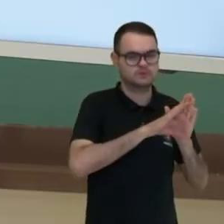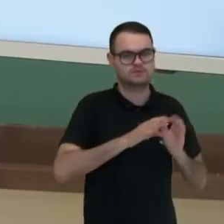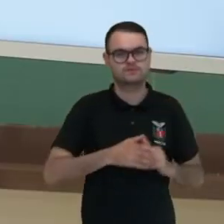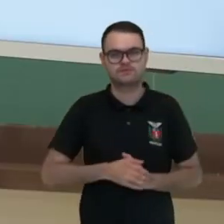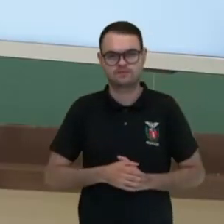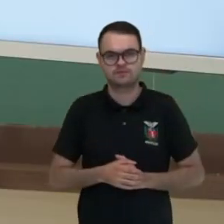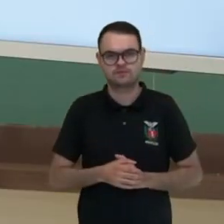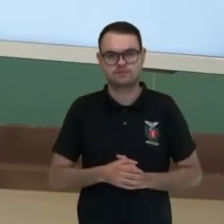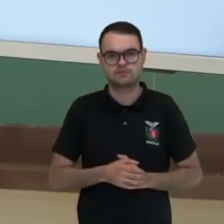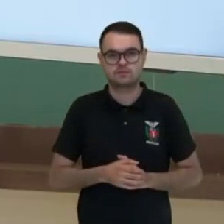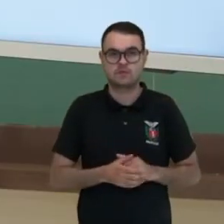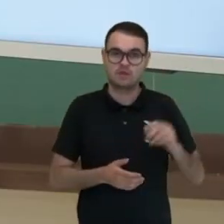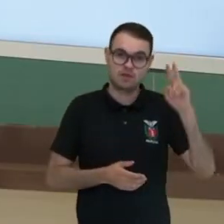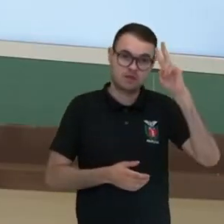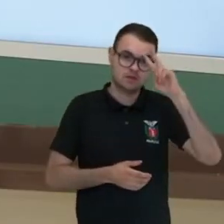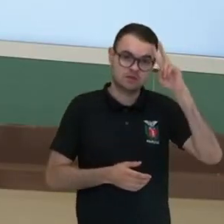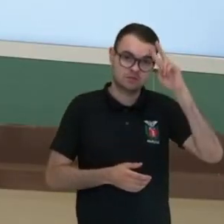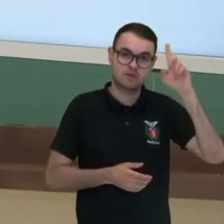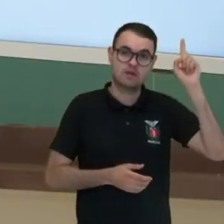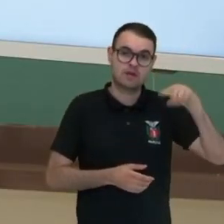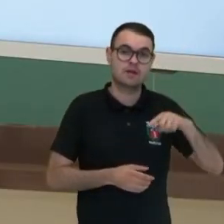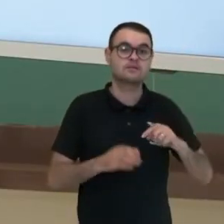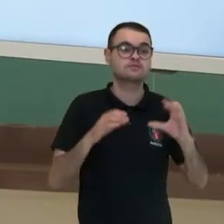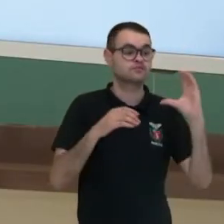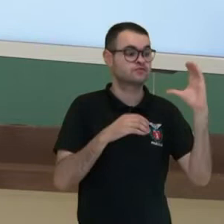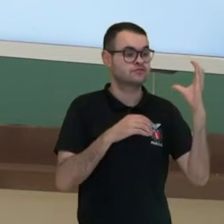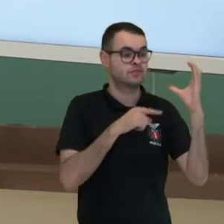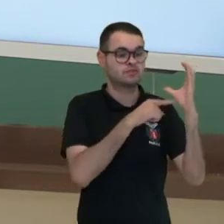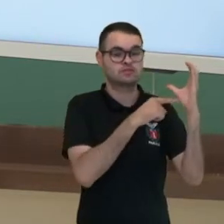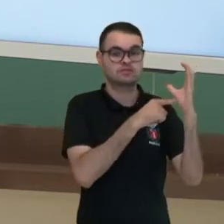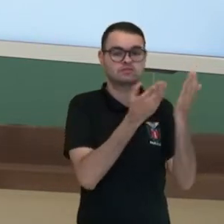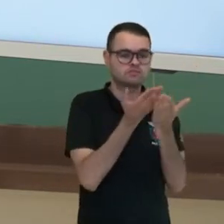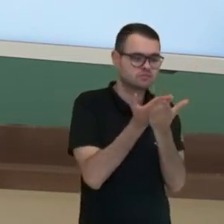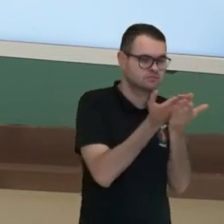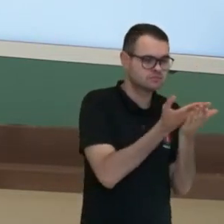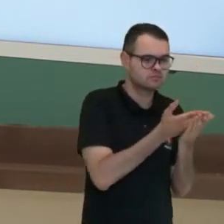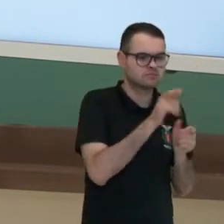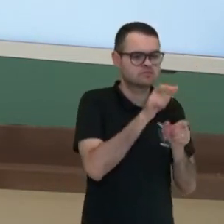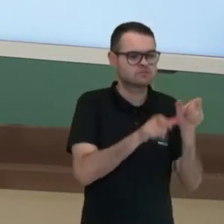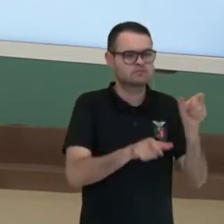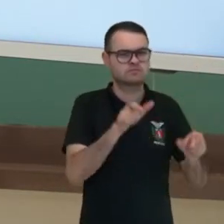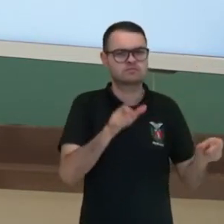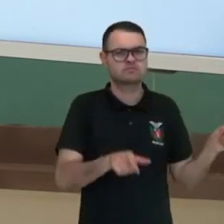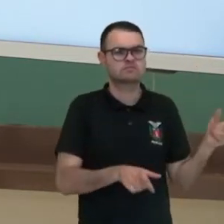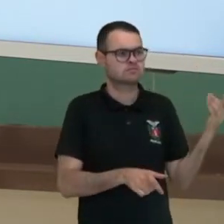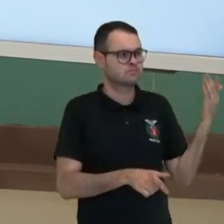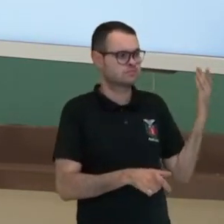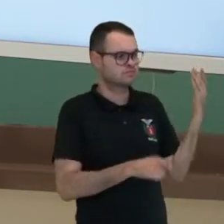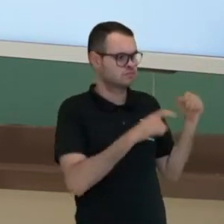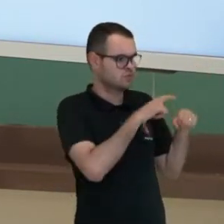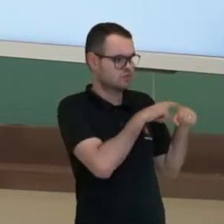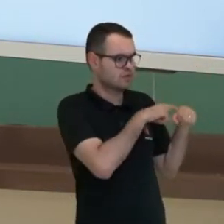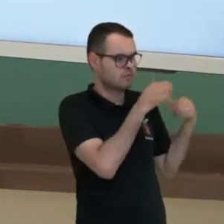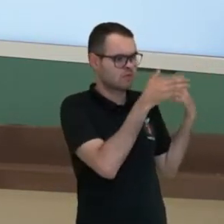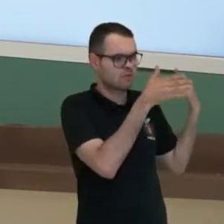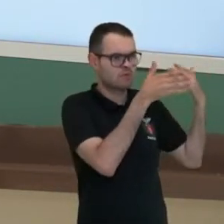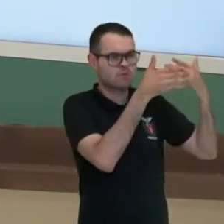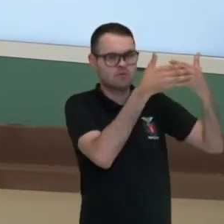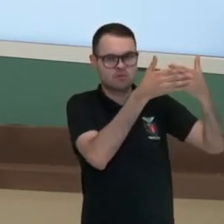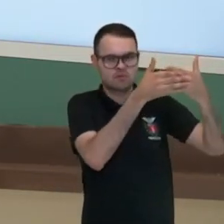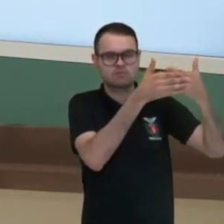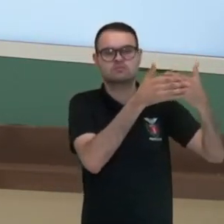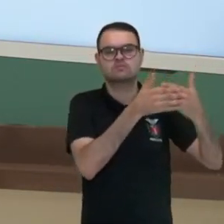ciência que estuda, a história, portanto, é a ciência que estuda os seres humanos no tempo. Quando eu digo para vocês que é uma